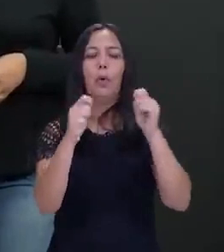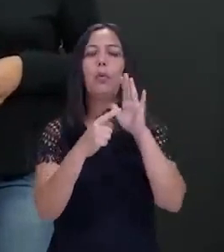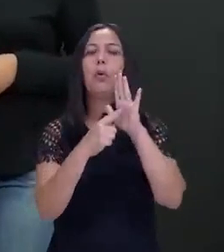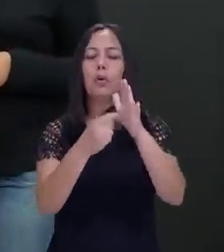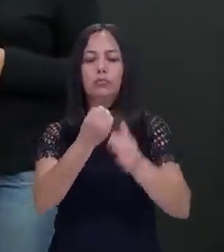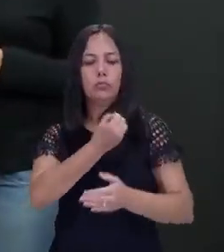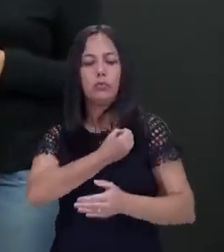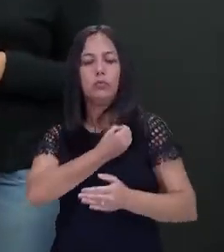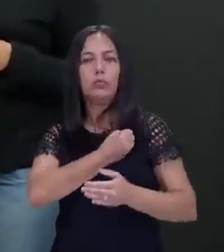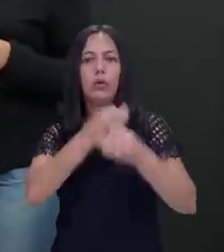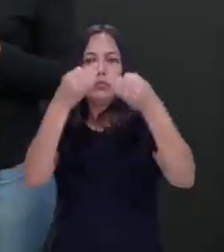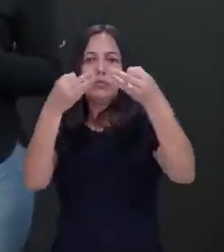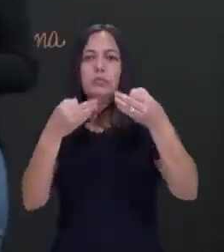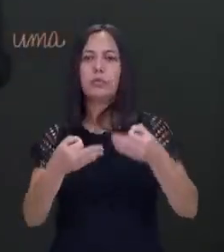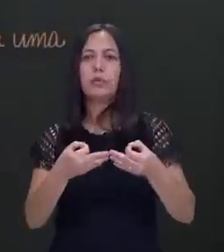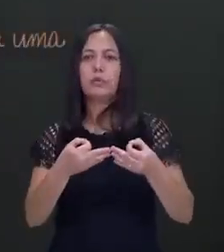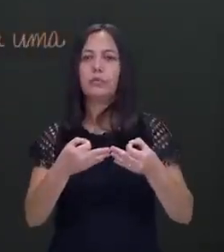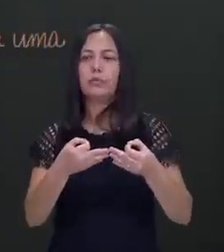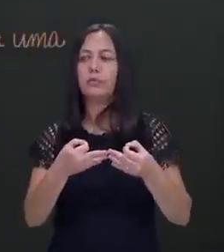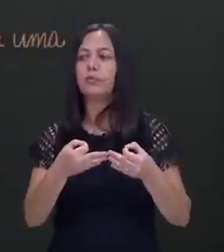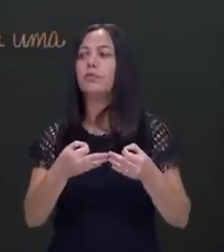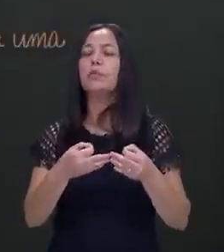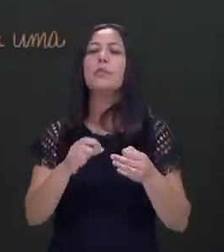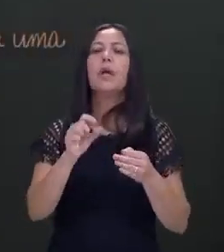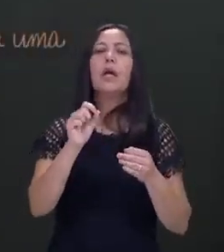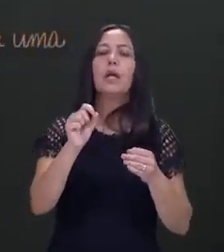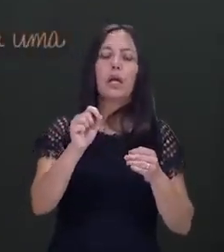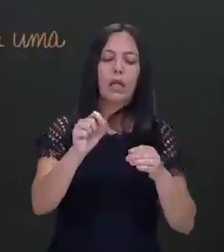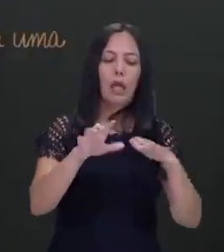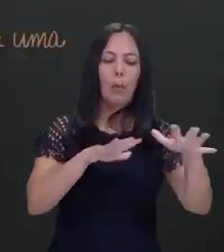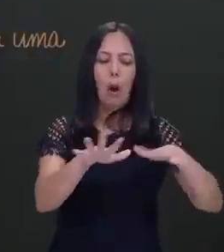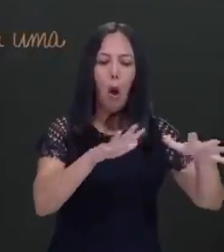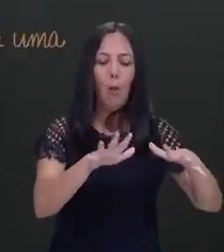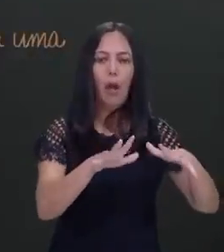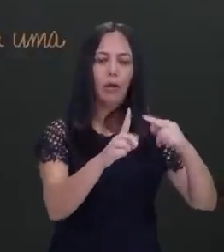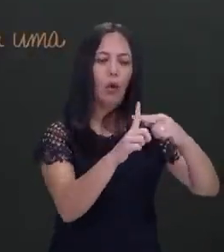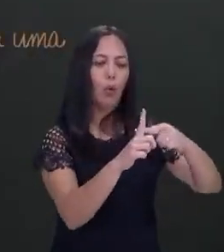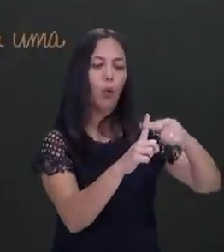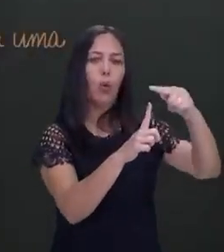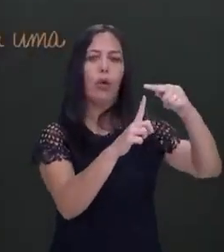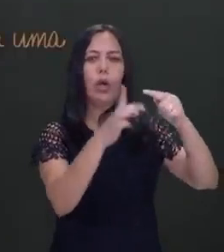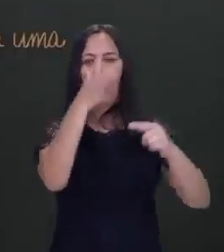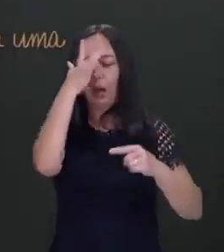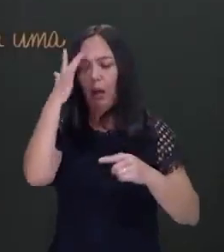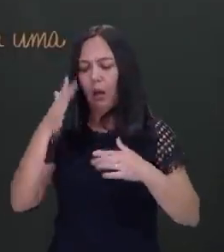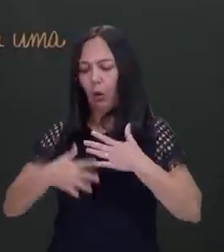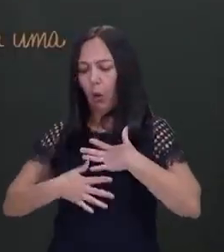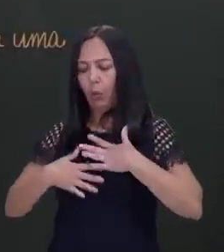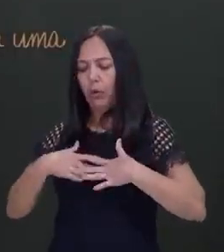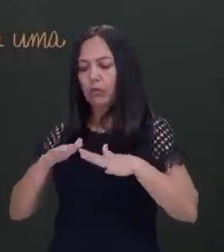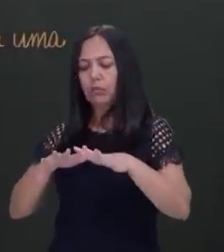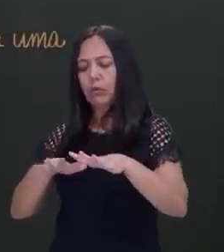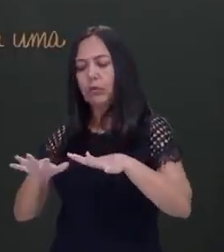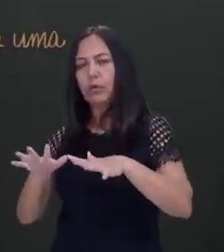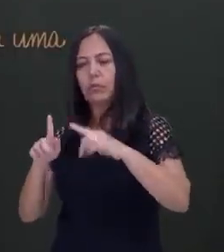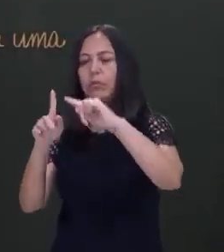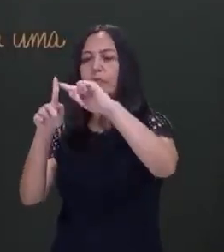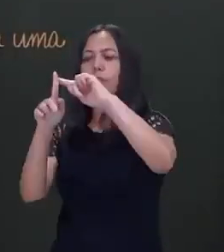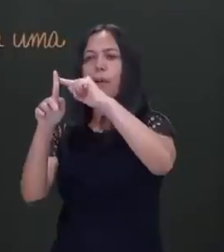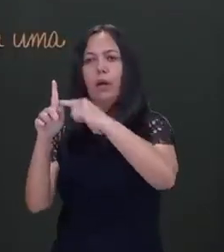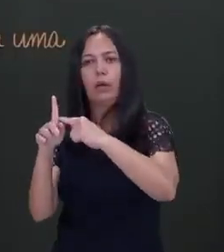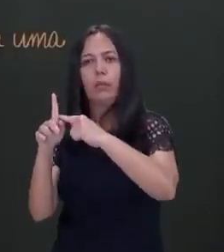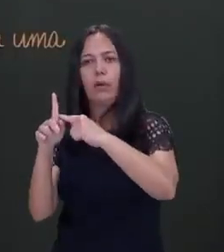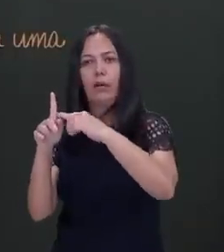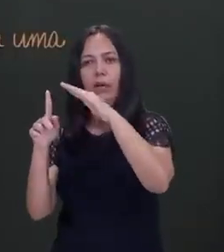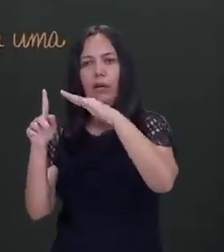precisa, ótimo. Quem está mais agitado, temperatura maior. Quem está menos agitado, temperatura